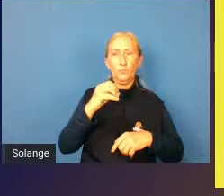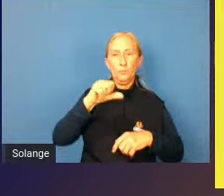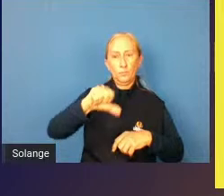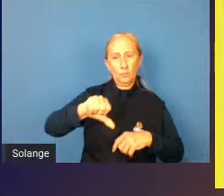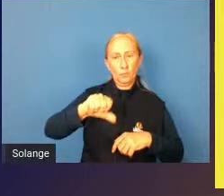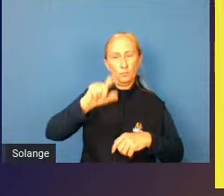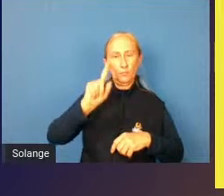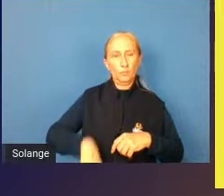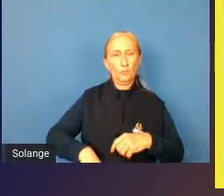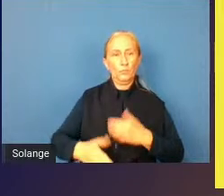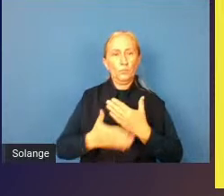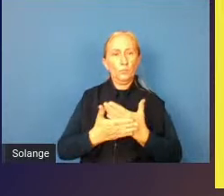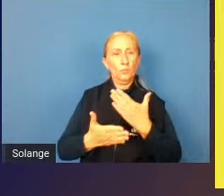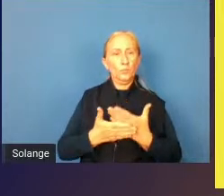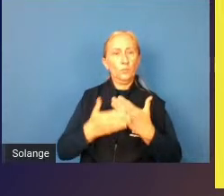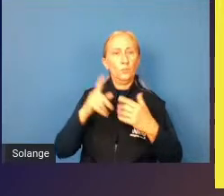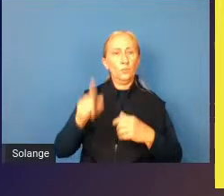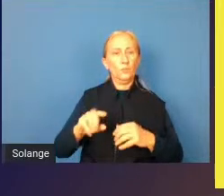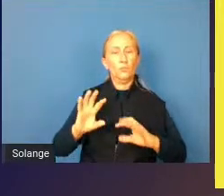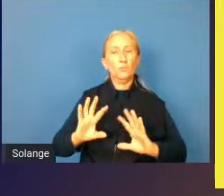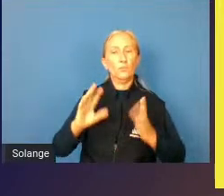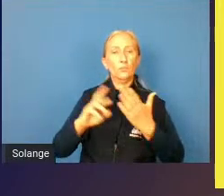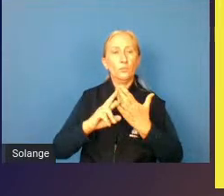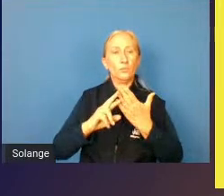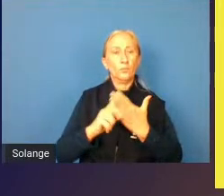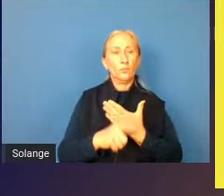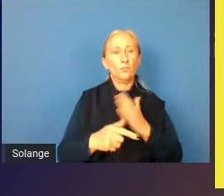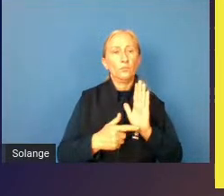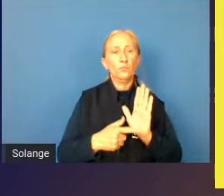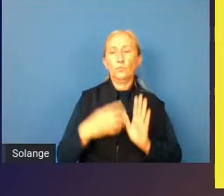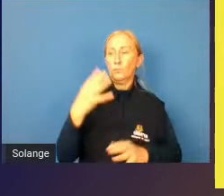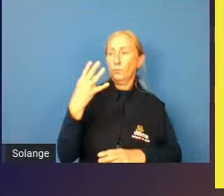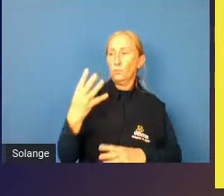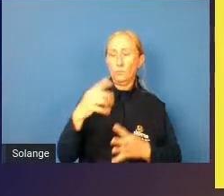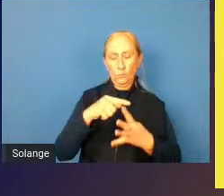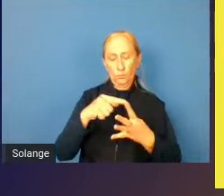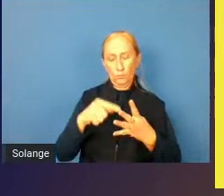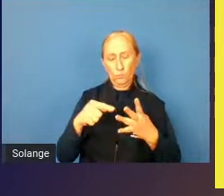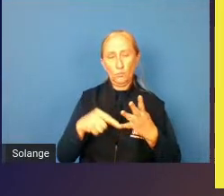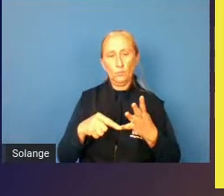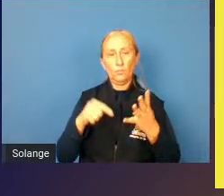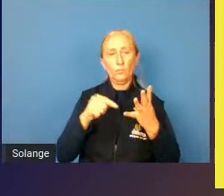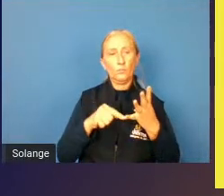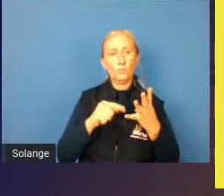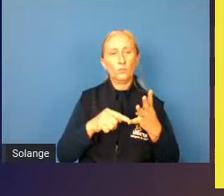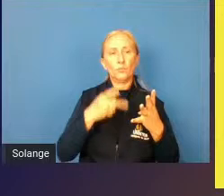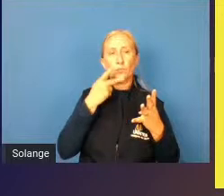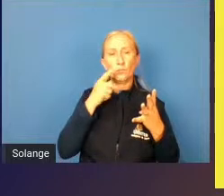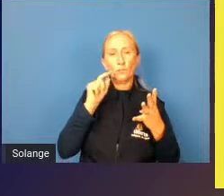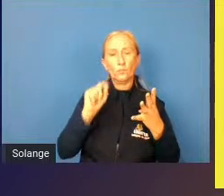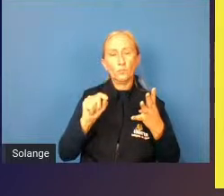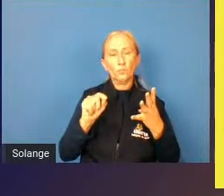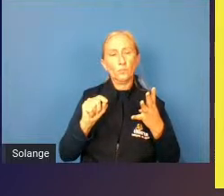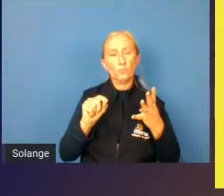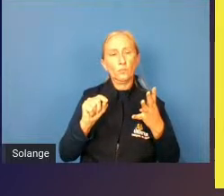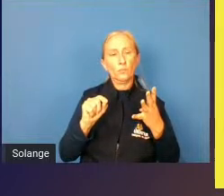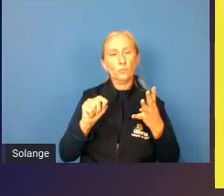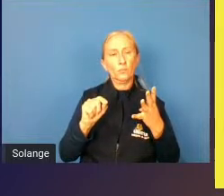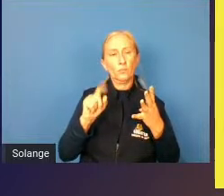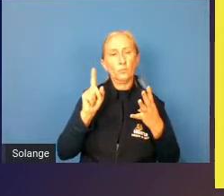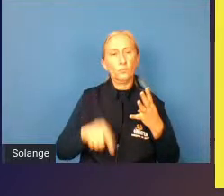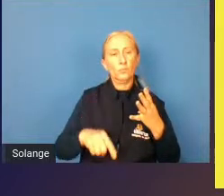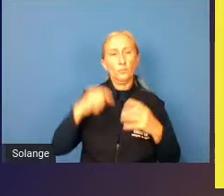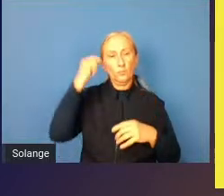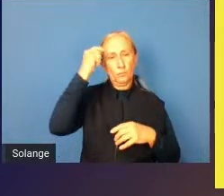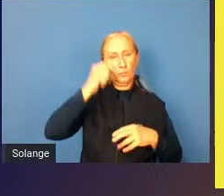em um dos estudos que ele fez sobre as causas ele apontou quatro causas e uma das e a última causa que ele colocou foi da